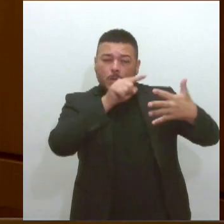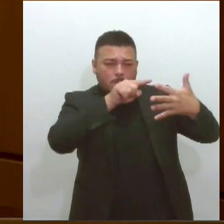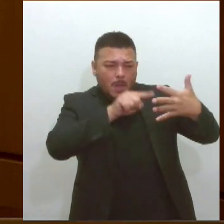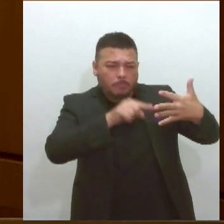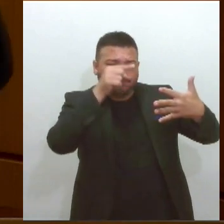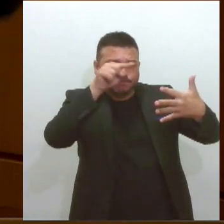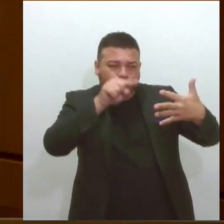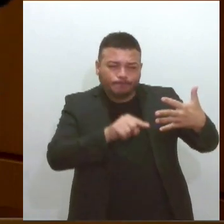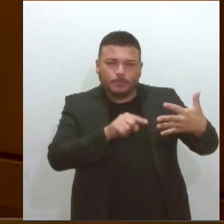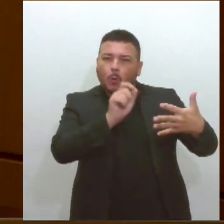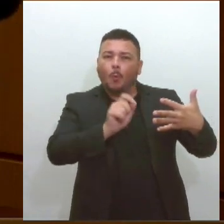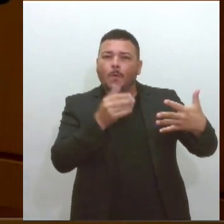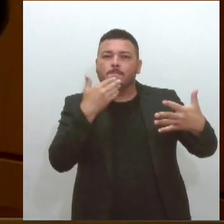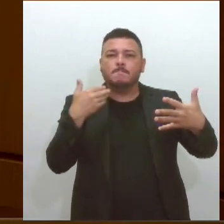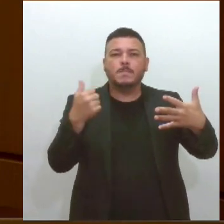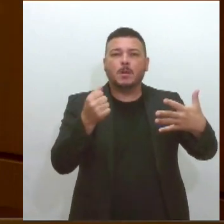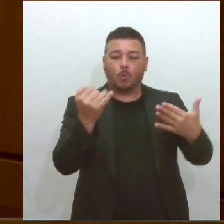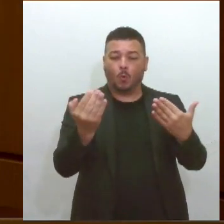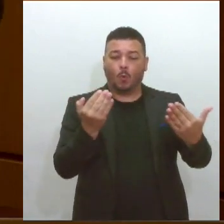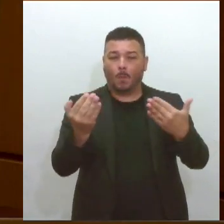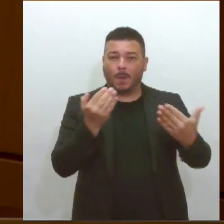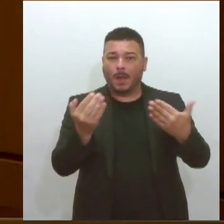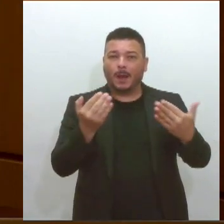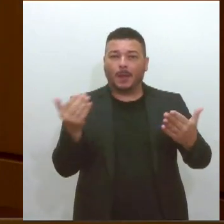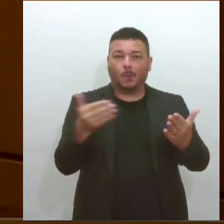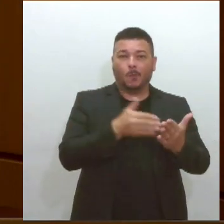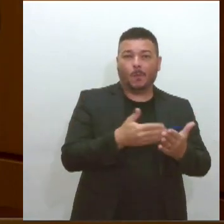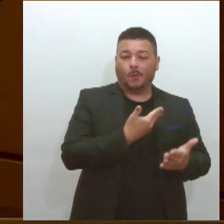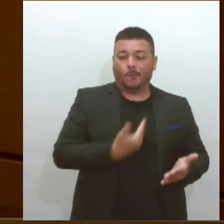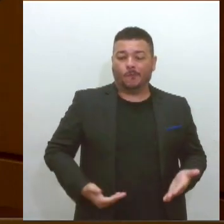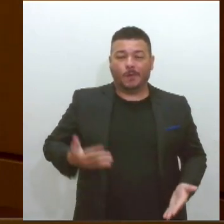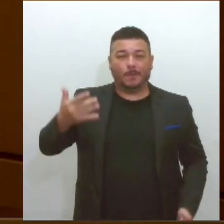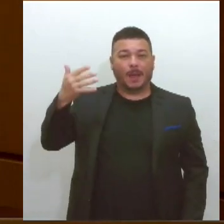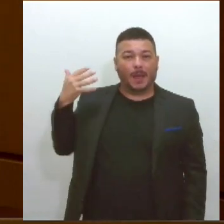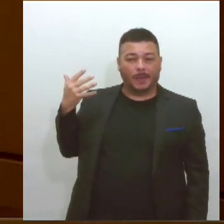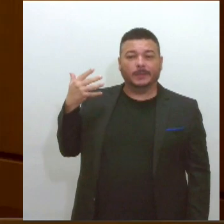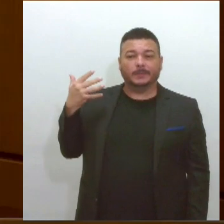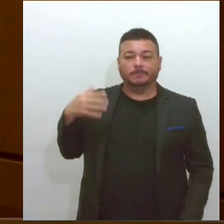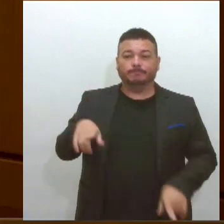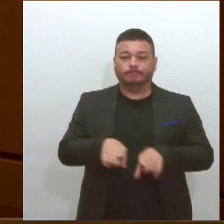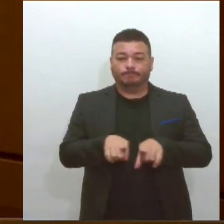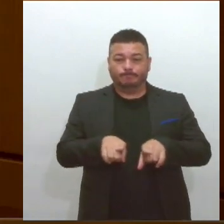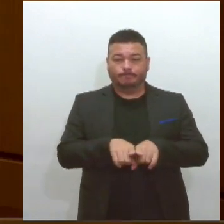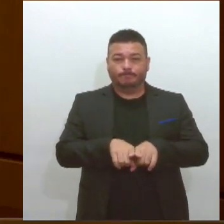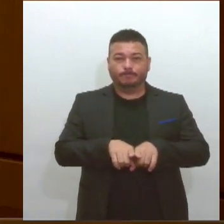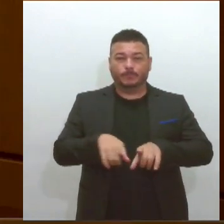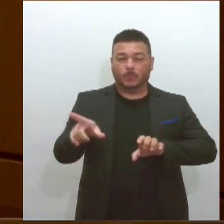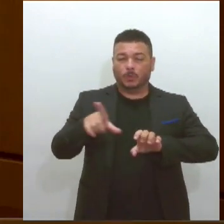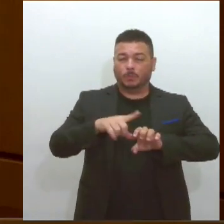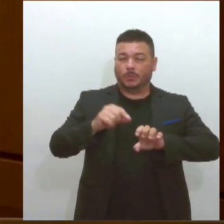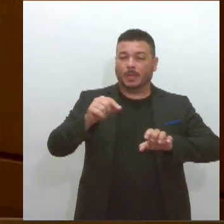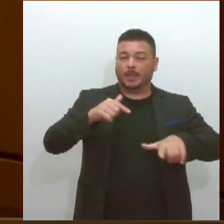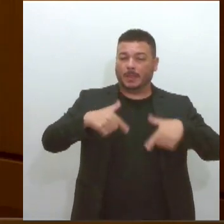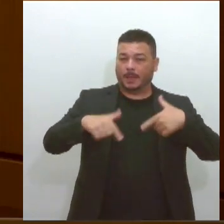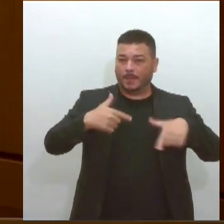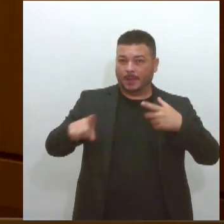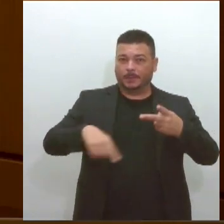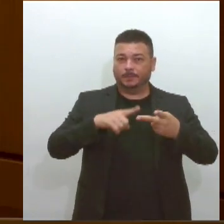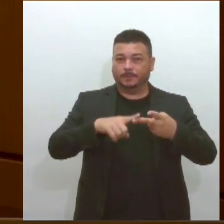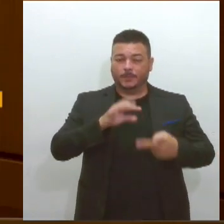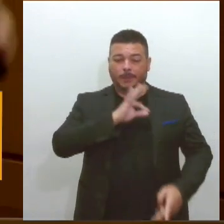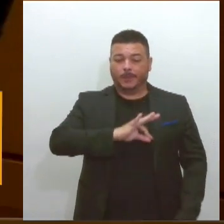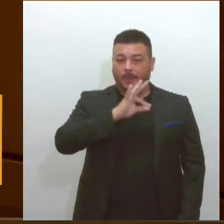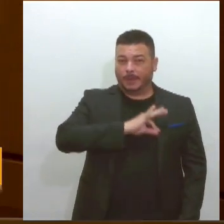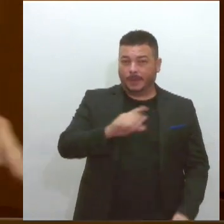melhorou nos últimos governos para cá, nos indicadores de emprego, nos indicadores de renda, nos indicadores de